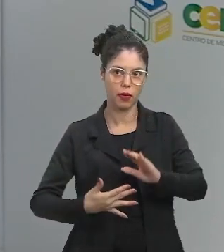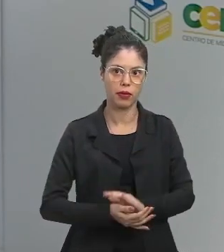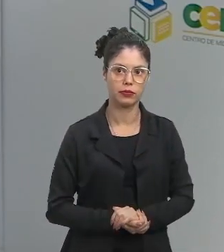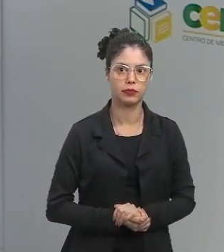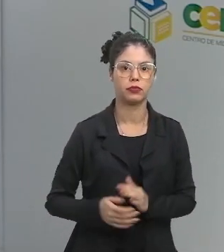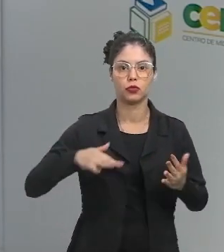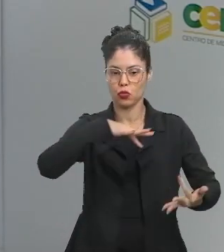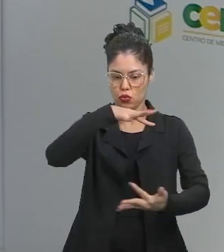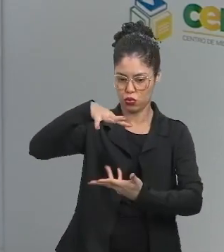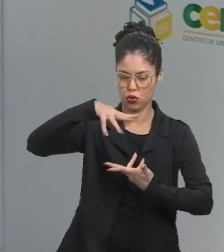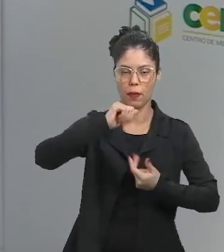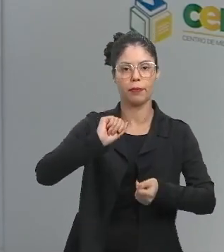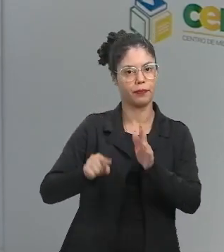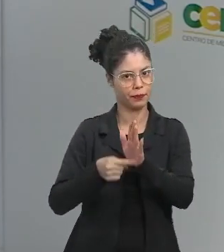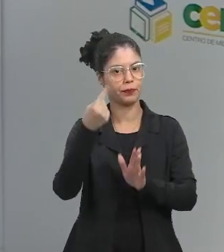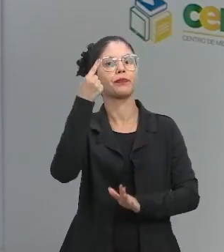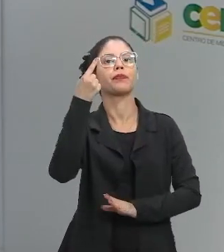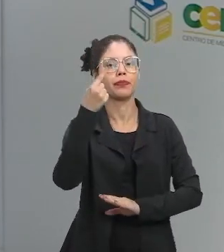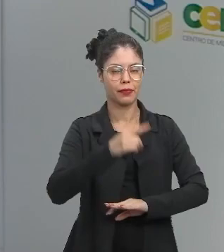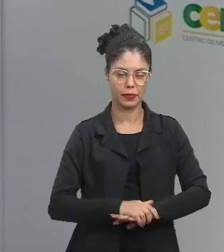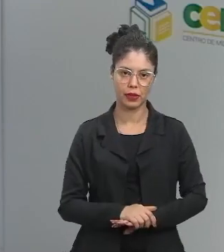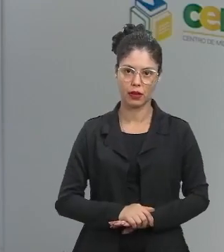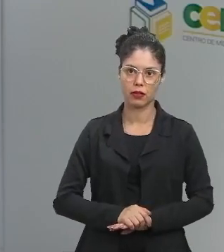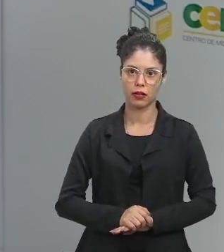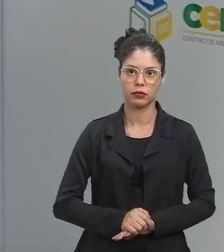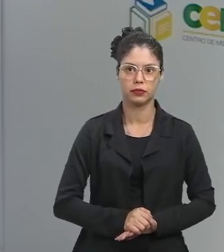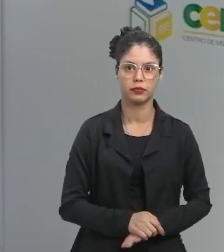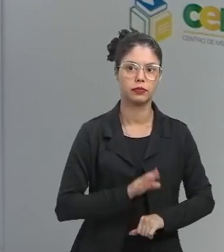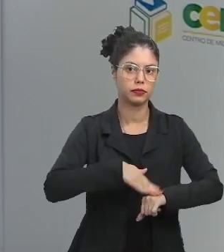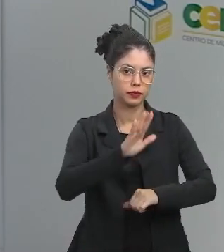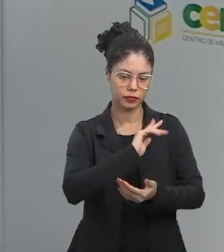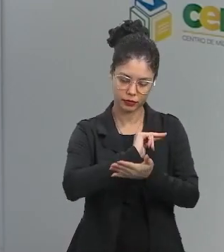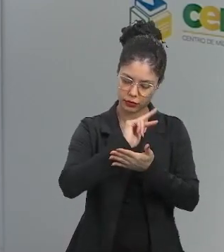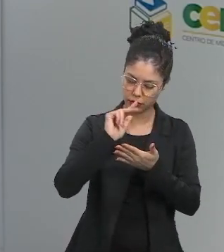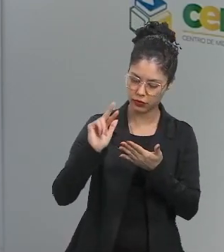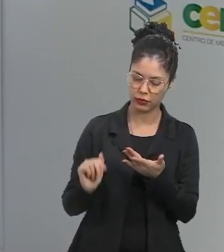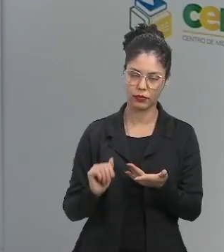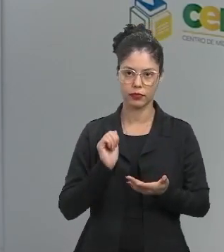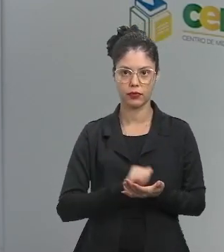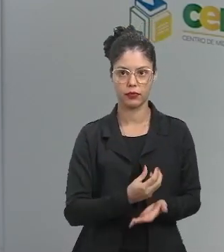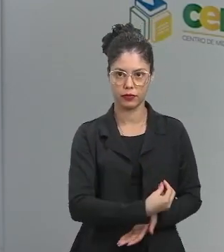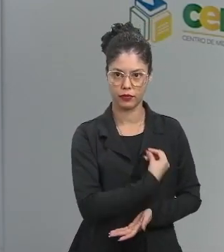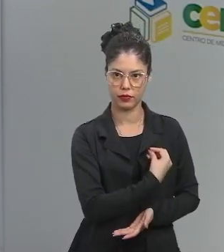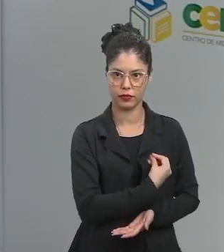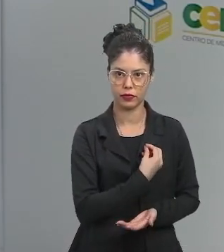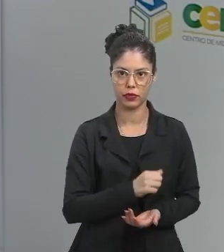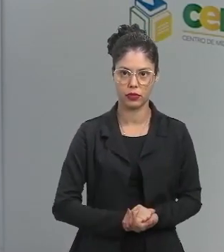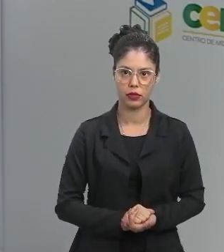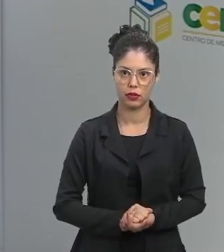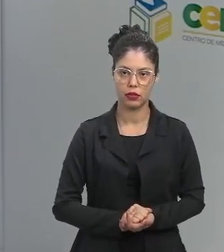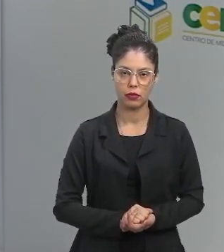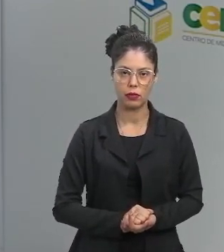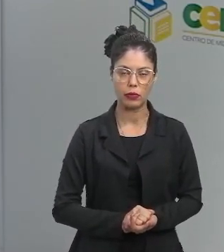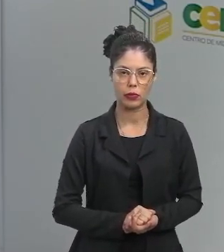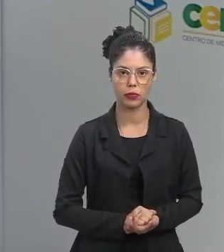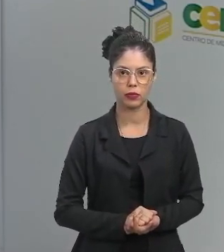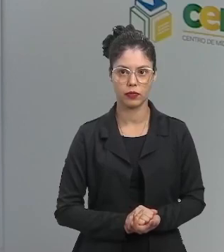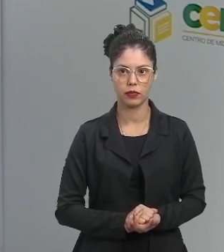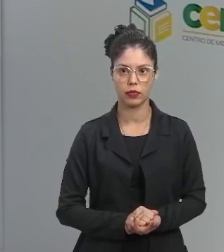mundo. Um dos maiores ou das mais diversas vidas do mundo. Em